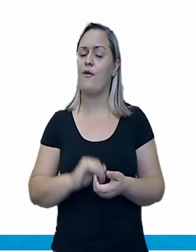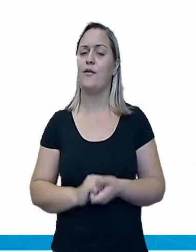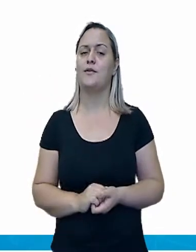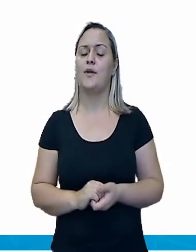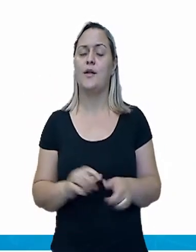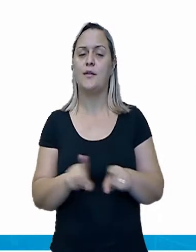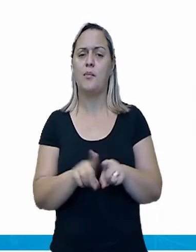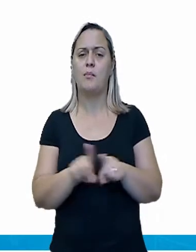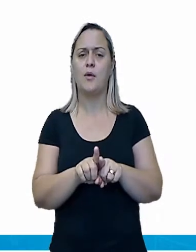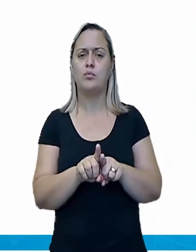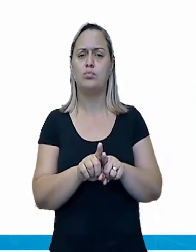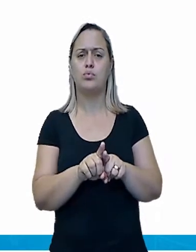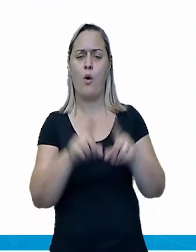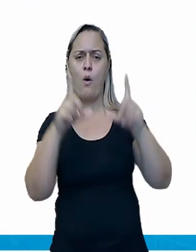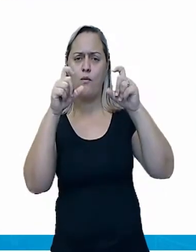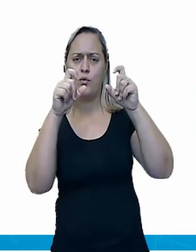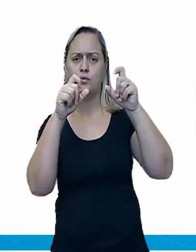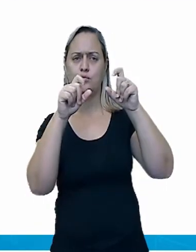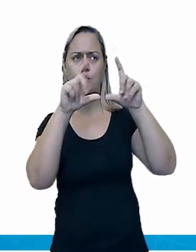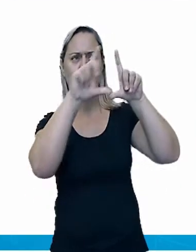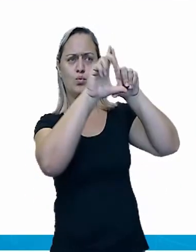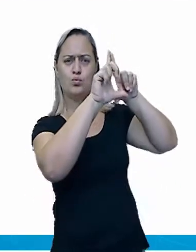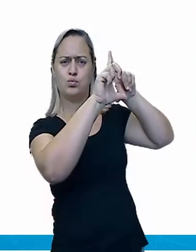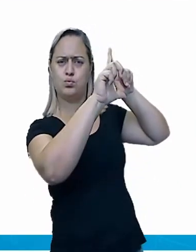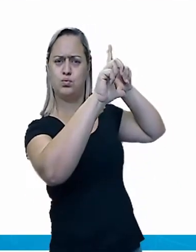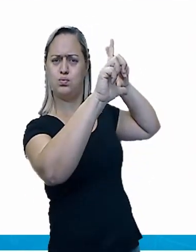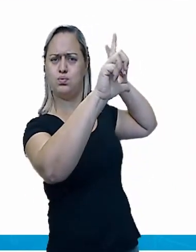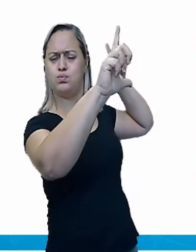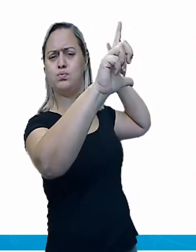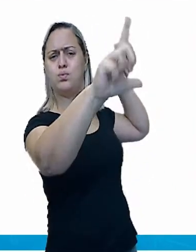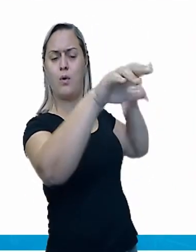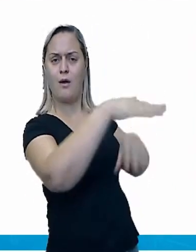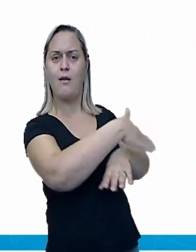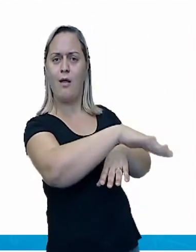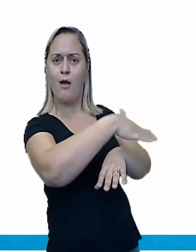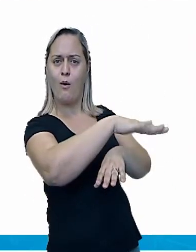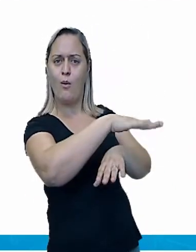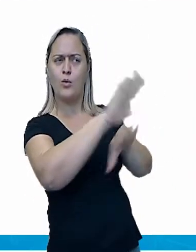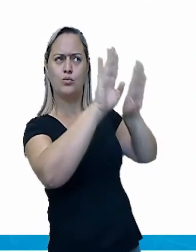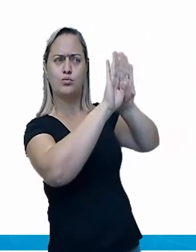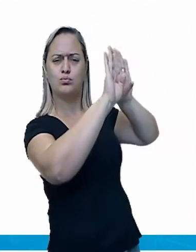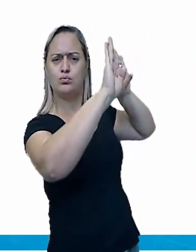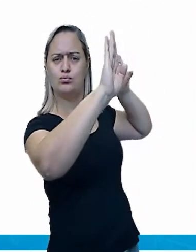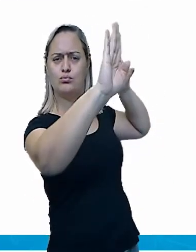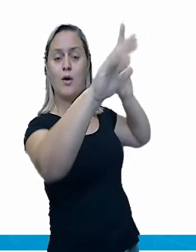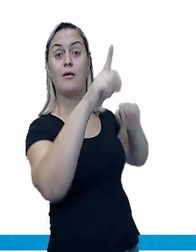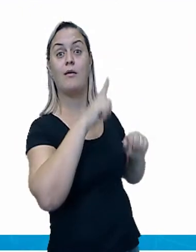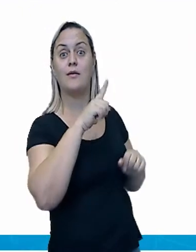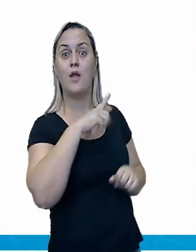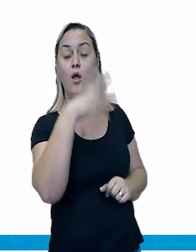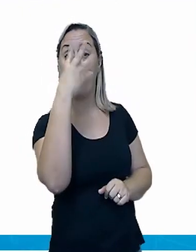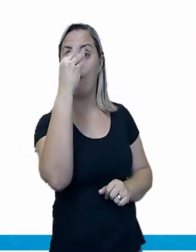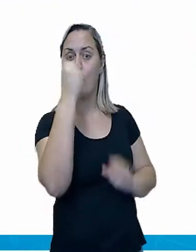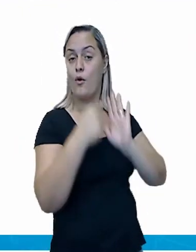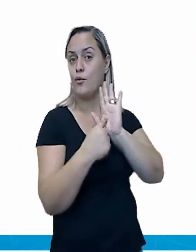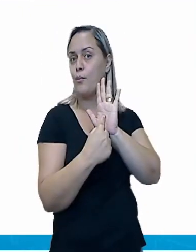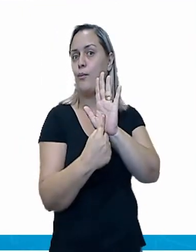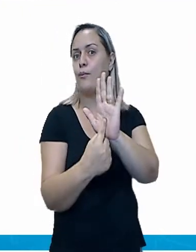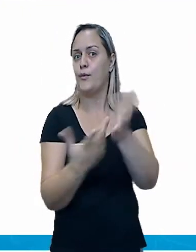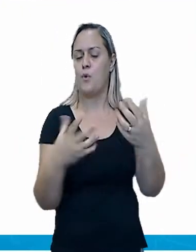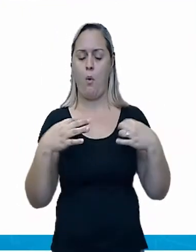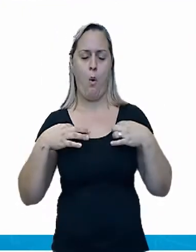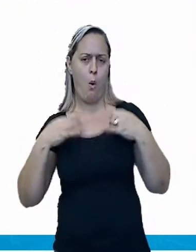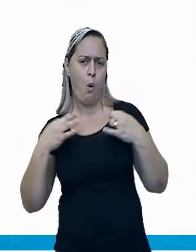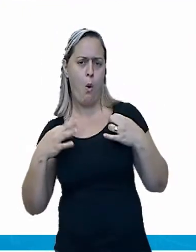vocês já cansaram de ver aí pelas ruas, altidora enormes, né, com fotografias de marcas de loja, de roupa, de óculos, né? Então,